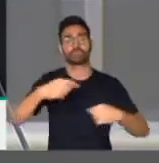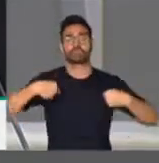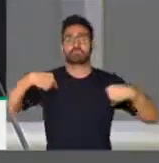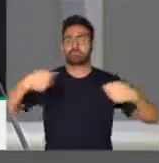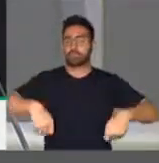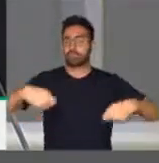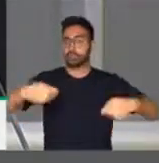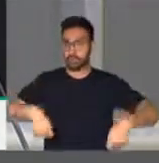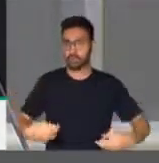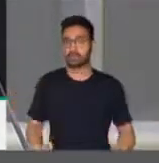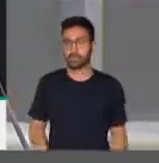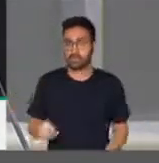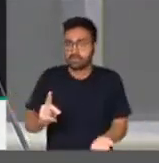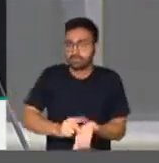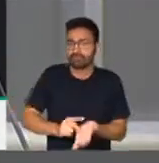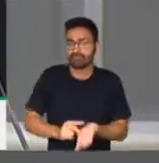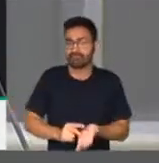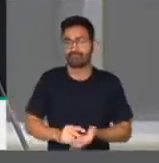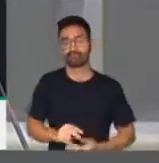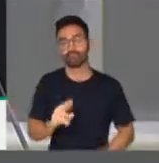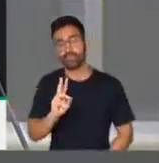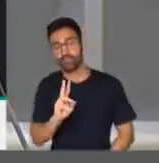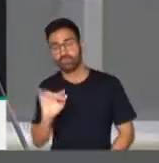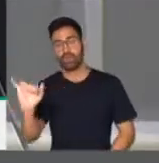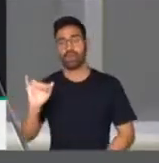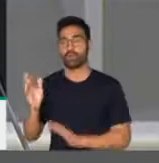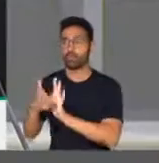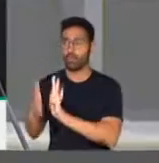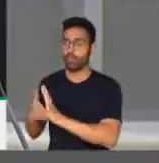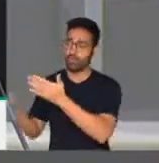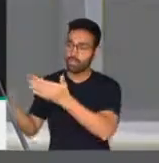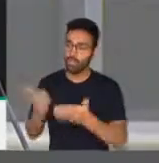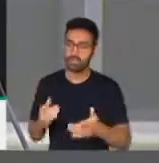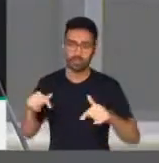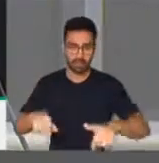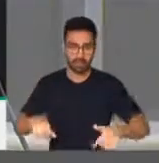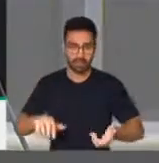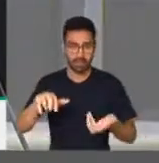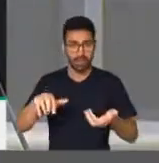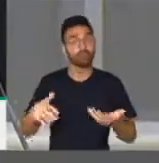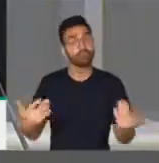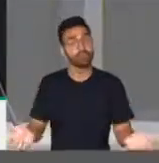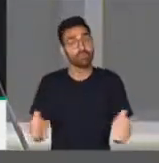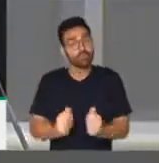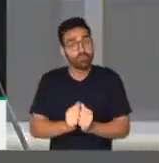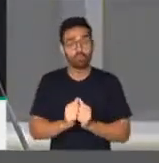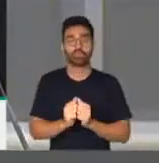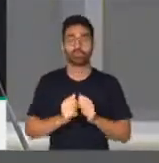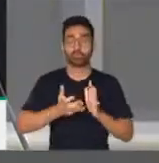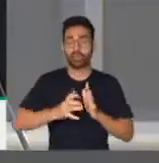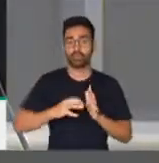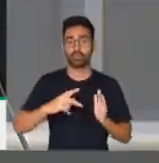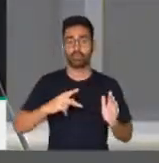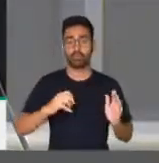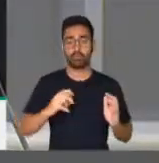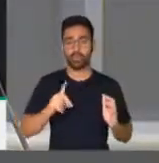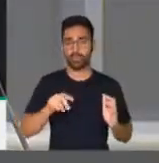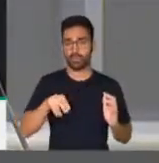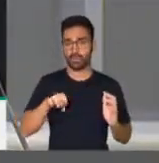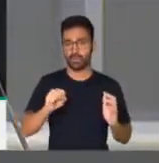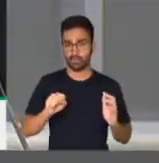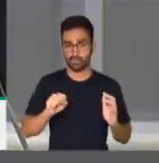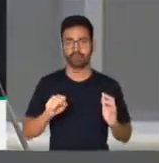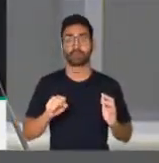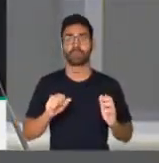e que, certamente, serão encaminhadas para esta Casa. E, juntamente com a bancada do Podemos, o senador Álvaro